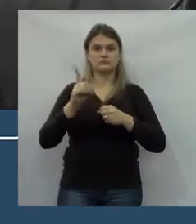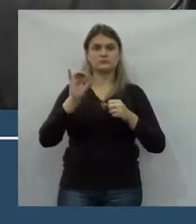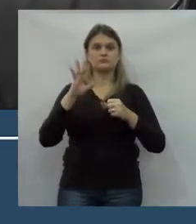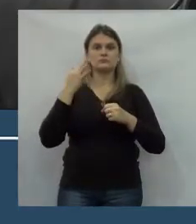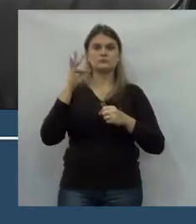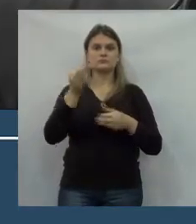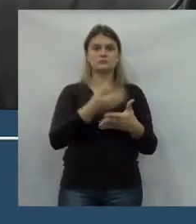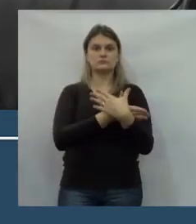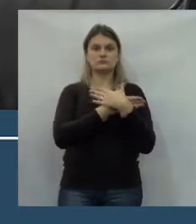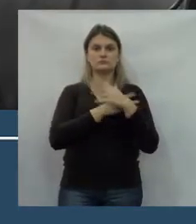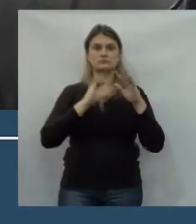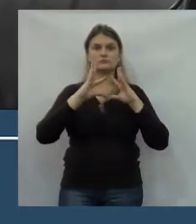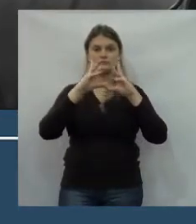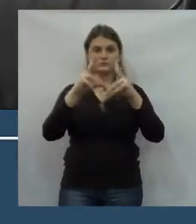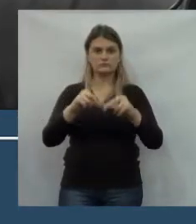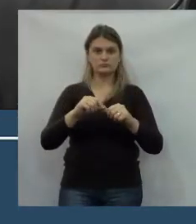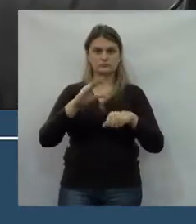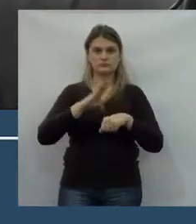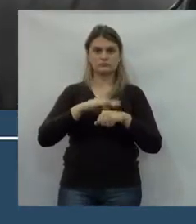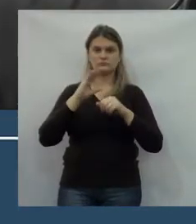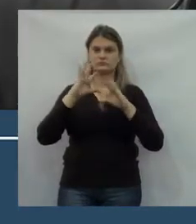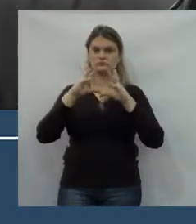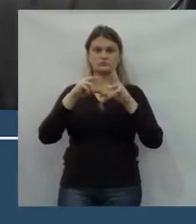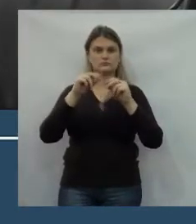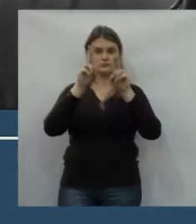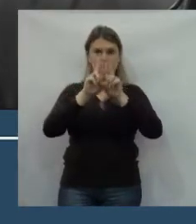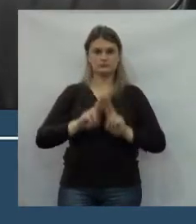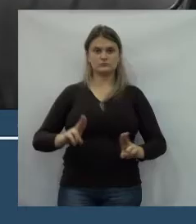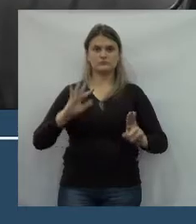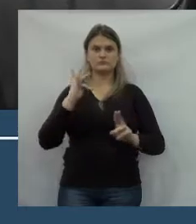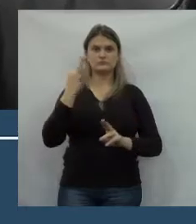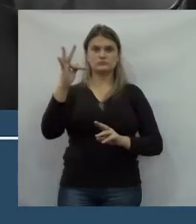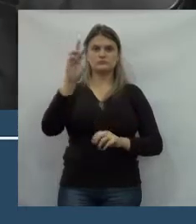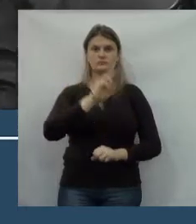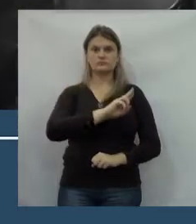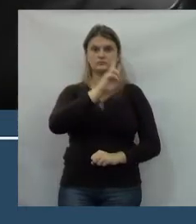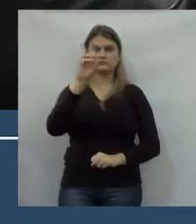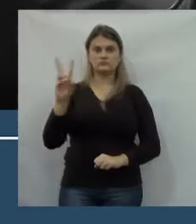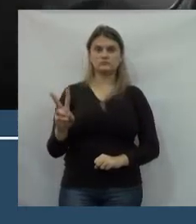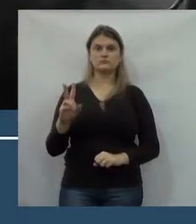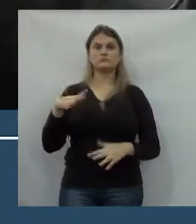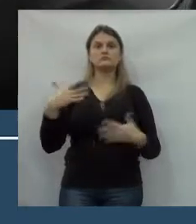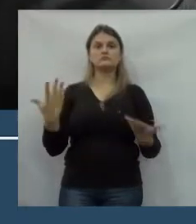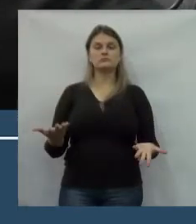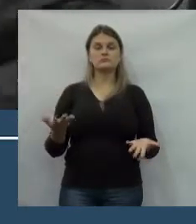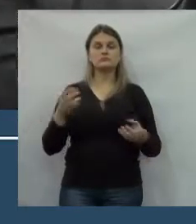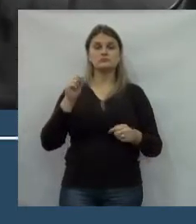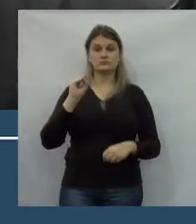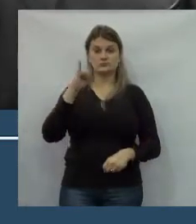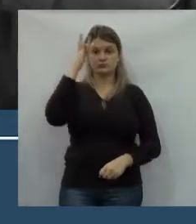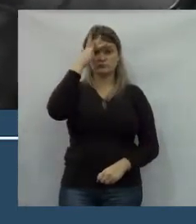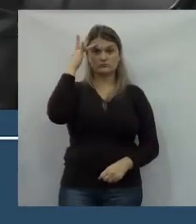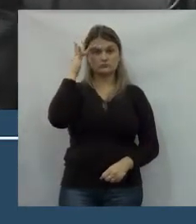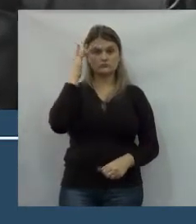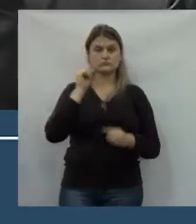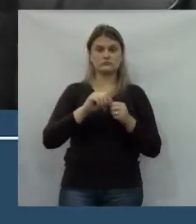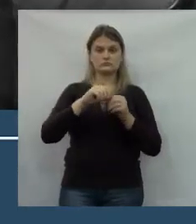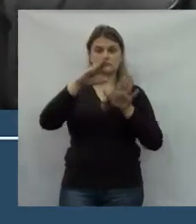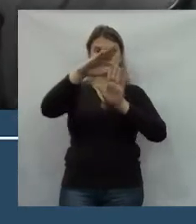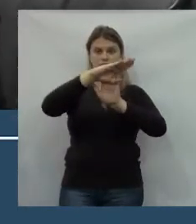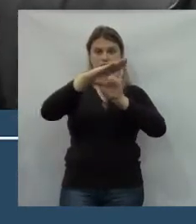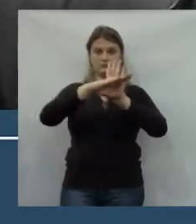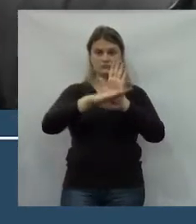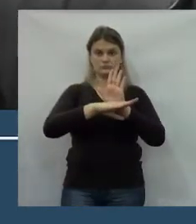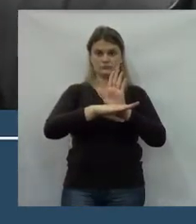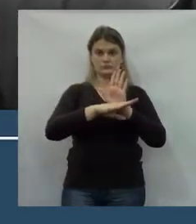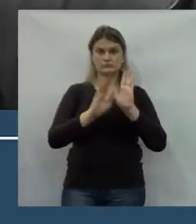Uniguaçu, mas todas as nossas instituições de ensino da Uniguaçu. Então, se nós formos fazer uma lista